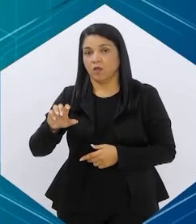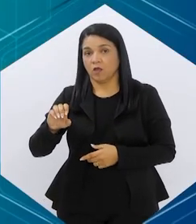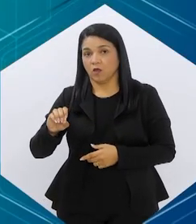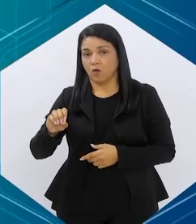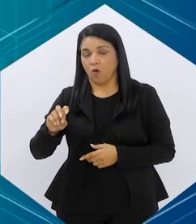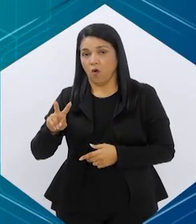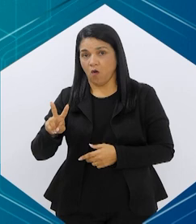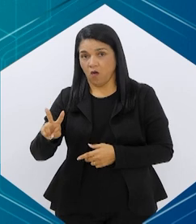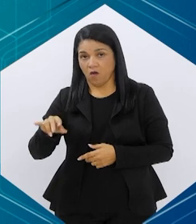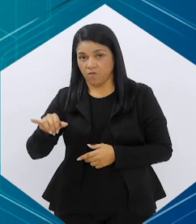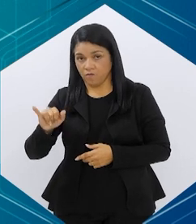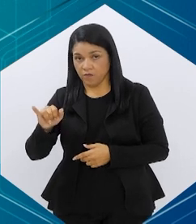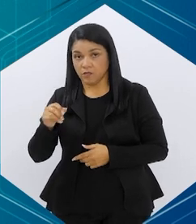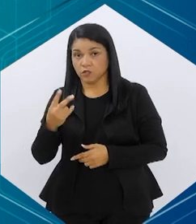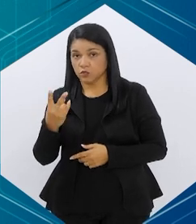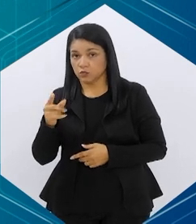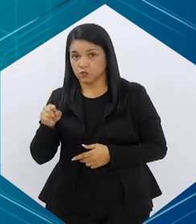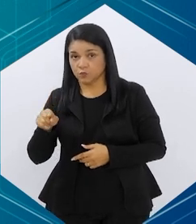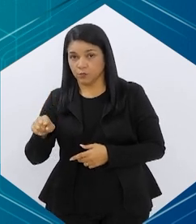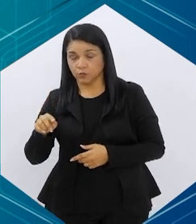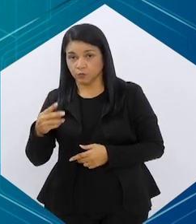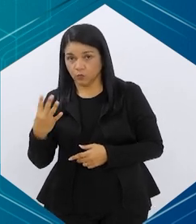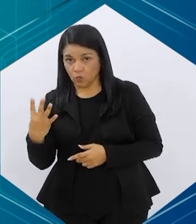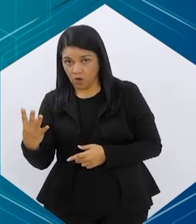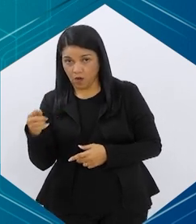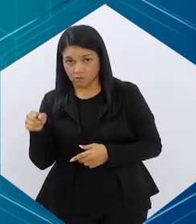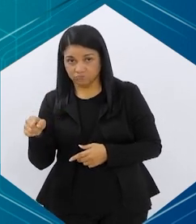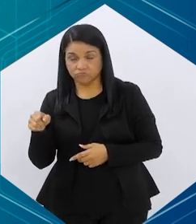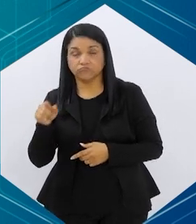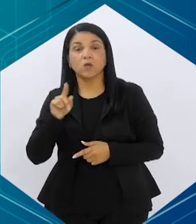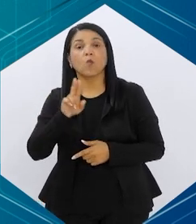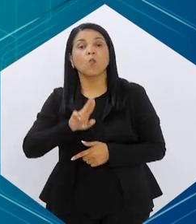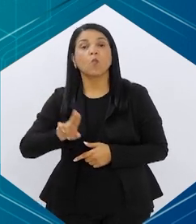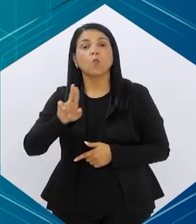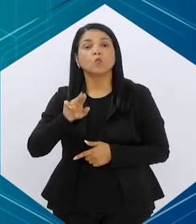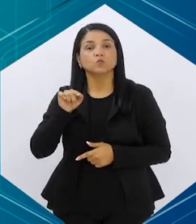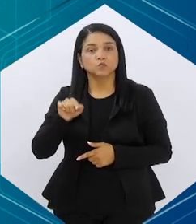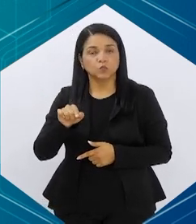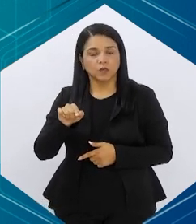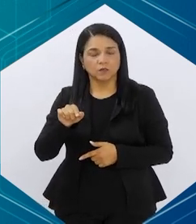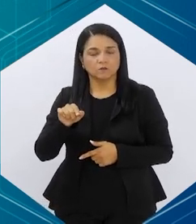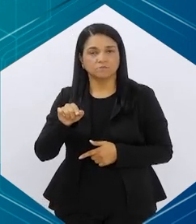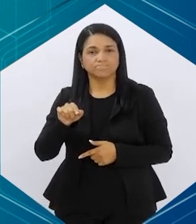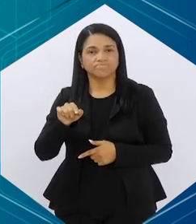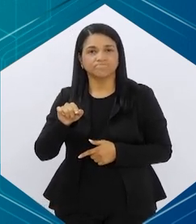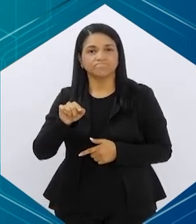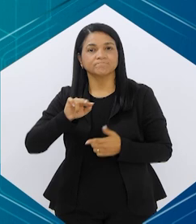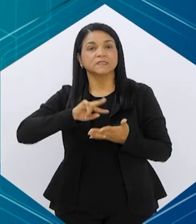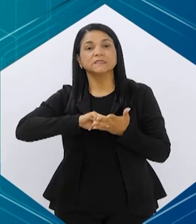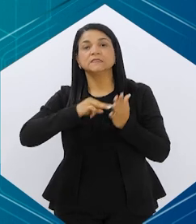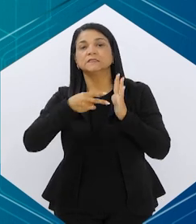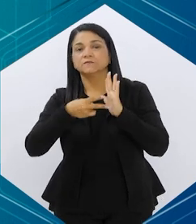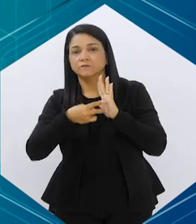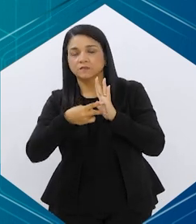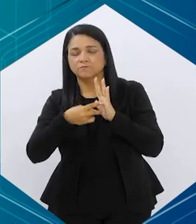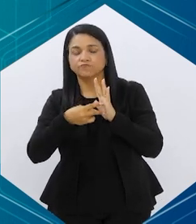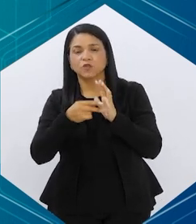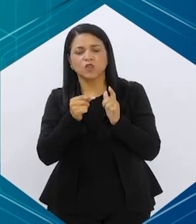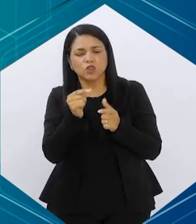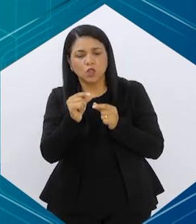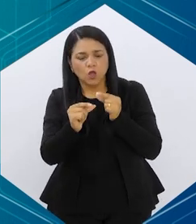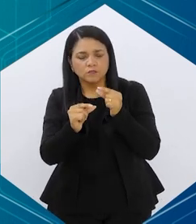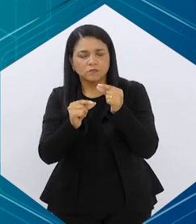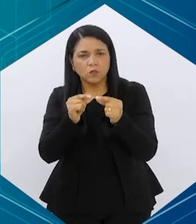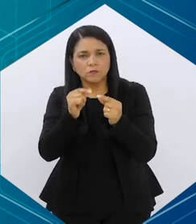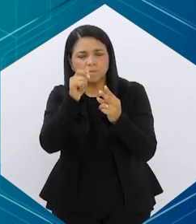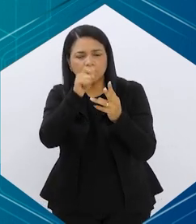.4, né, que é de uso aí, né, de titulação, que é uma titulação, a gente vai acertando a dose, né,